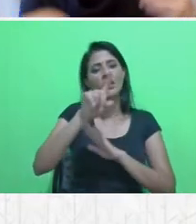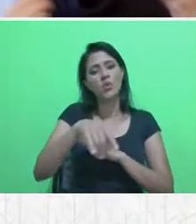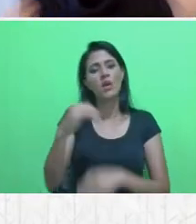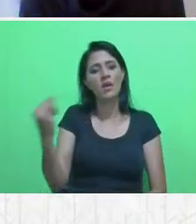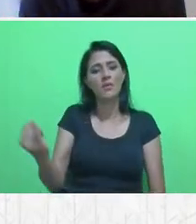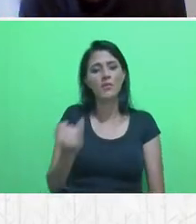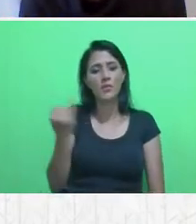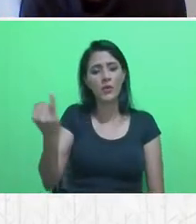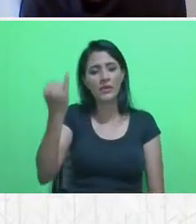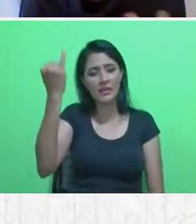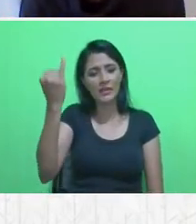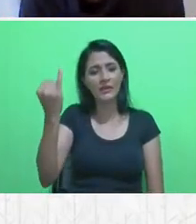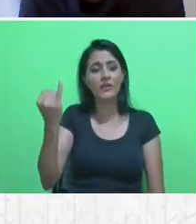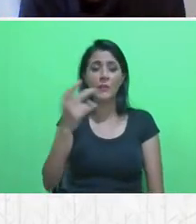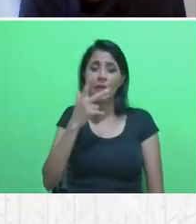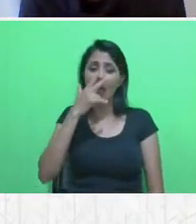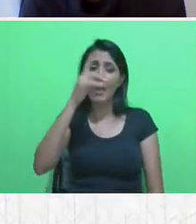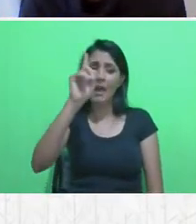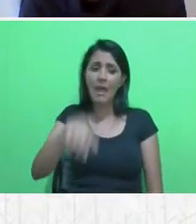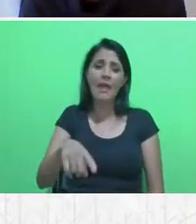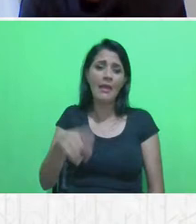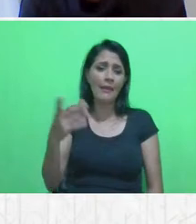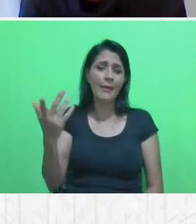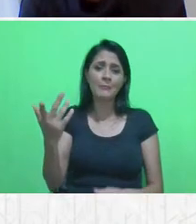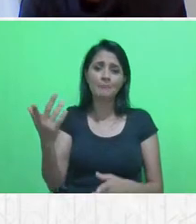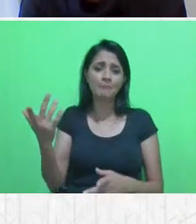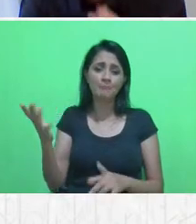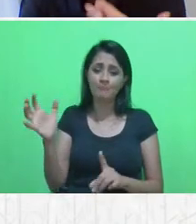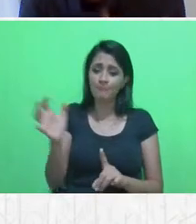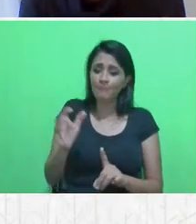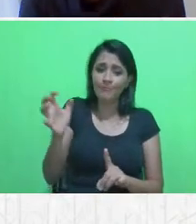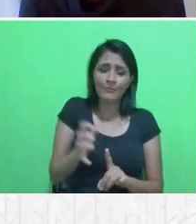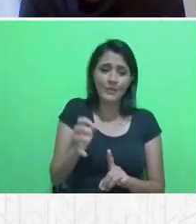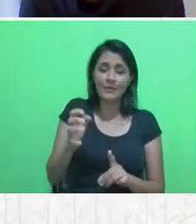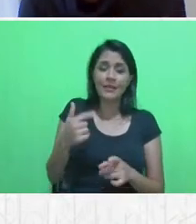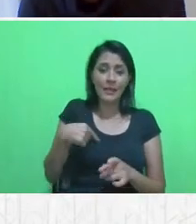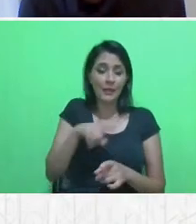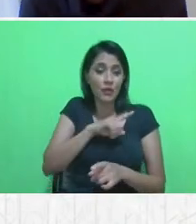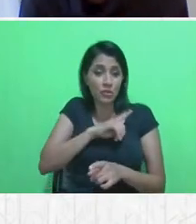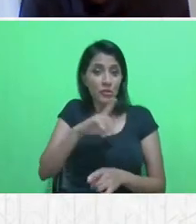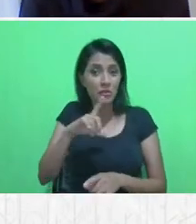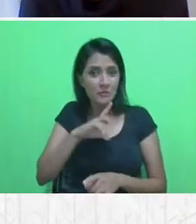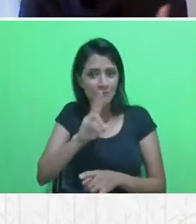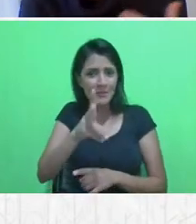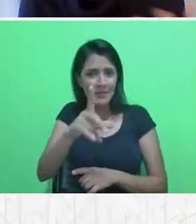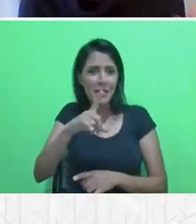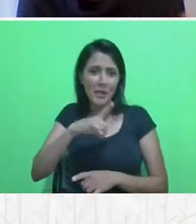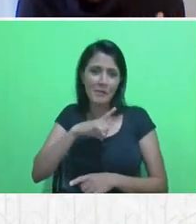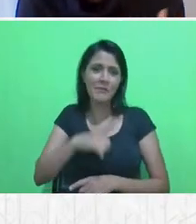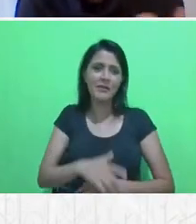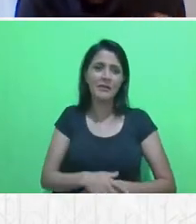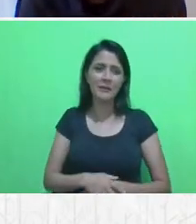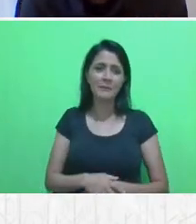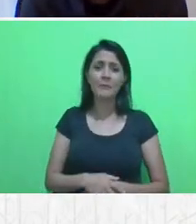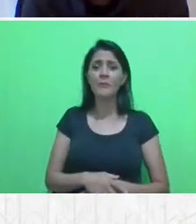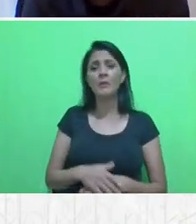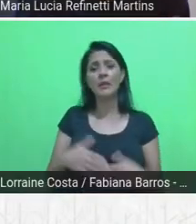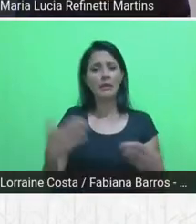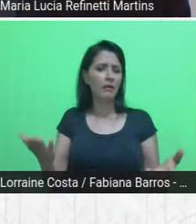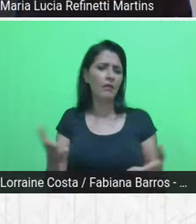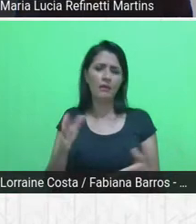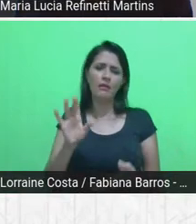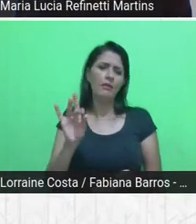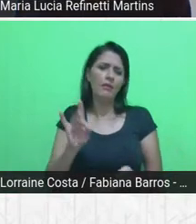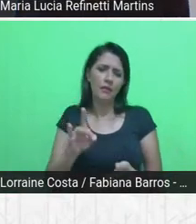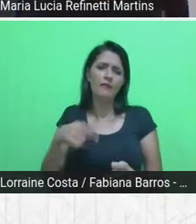acho que é a grande motivação que a gente sempre teve e que, evidentemente, a gente